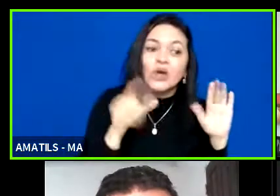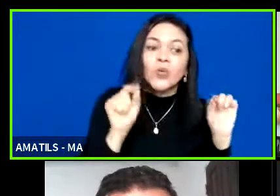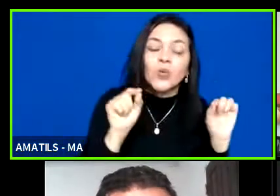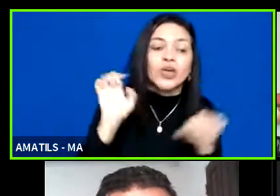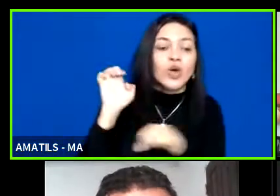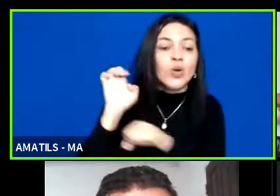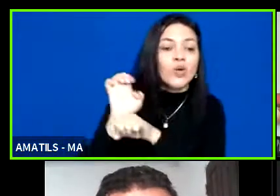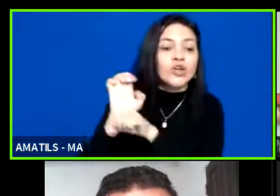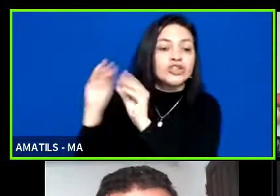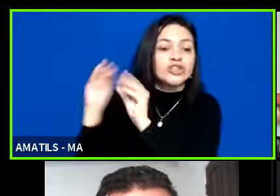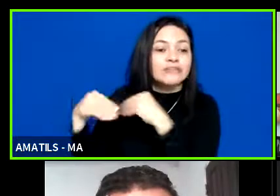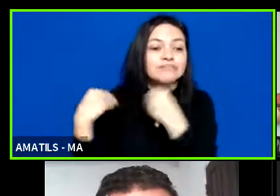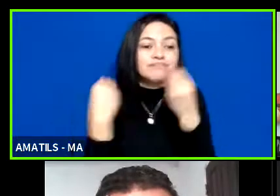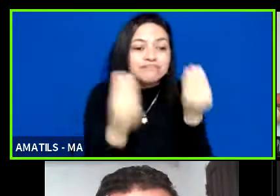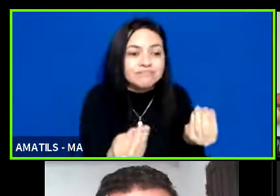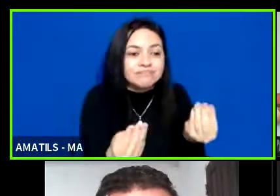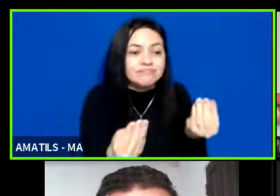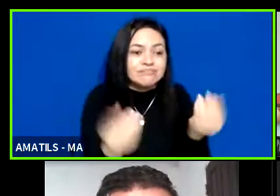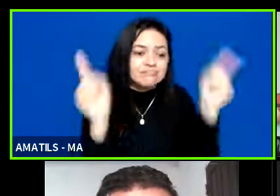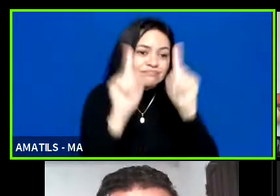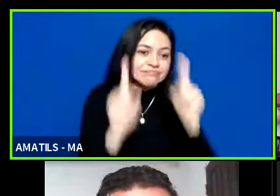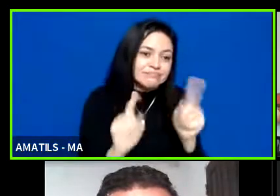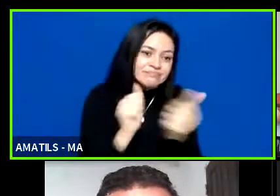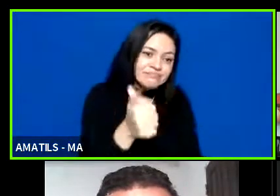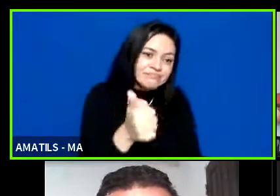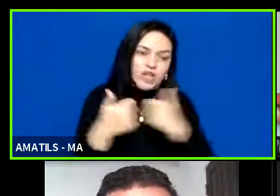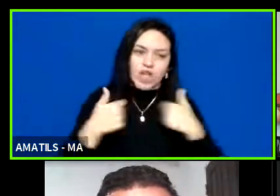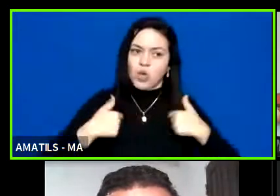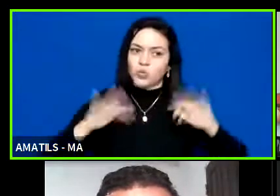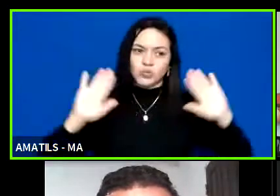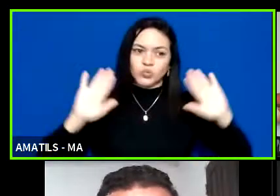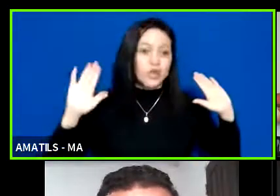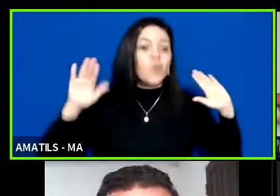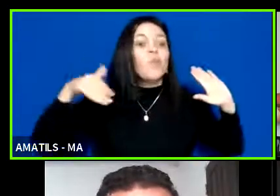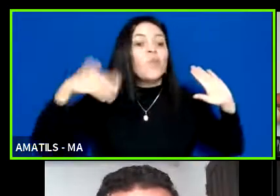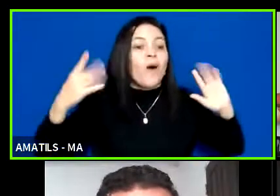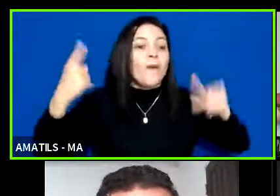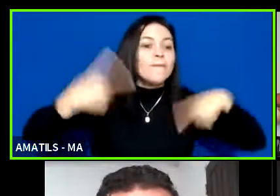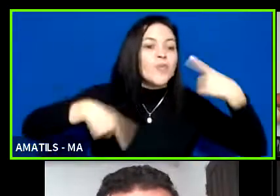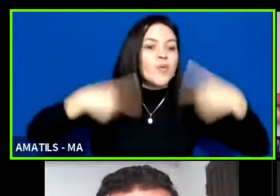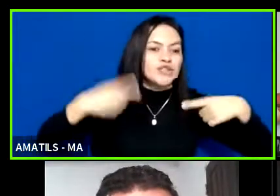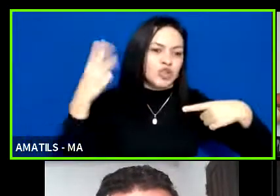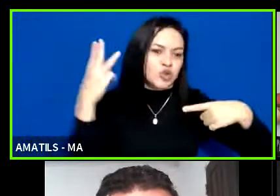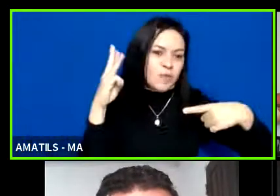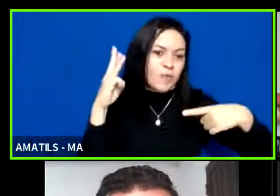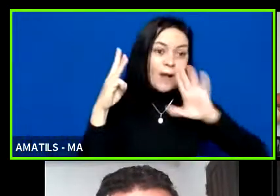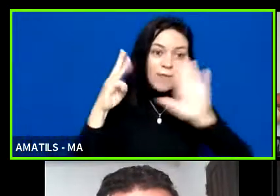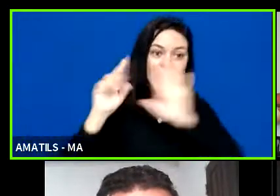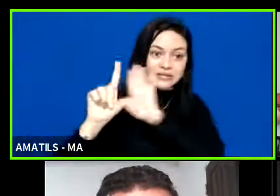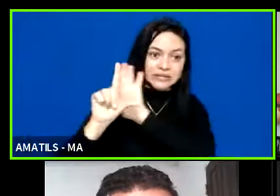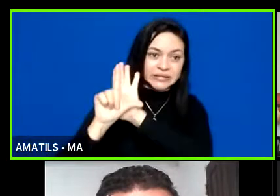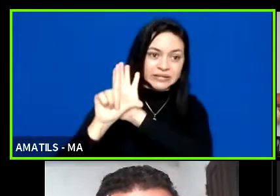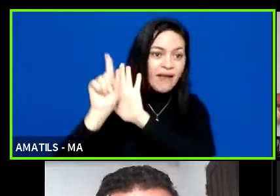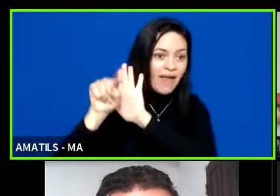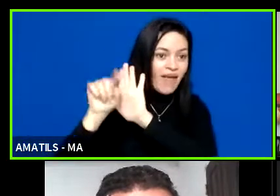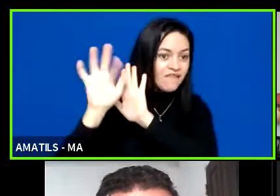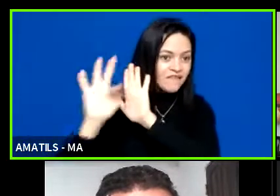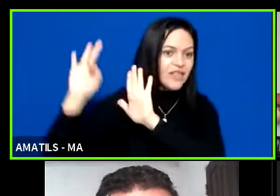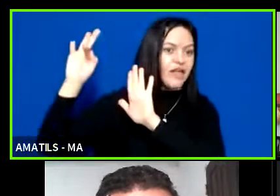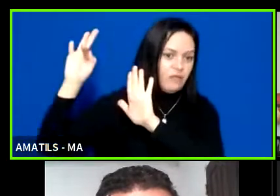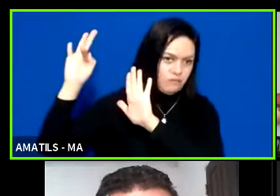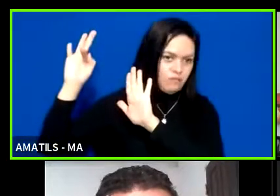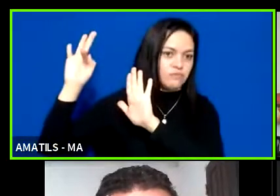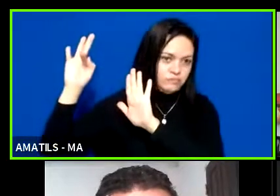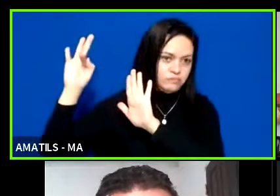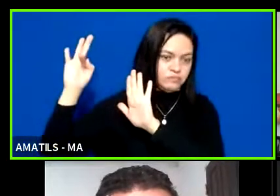ofertar a vocês eu não sei qual é a política do Maranhão mas a legislação é federal a legislação é essa então o estado do